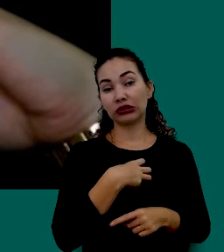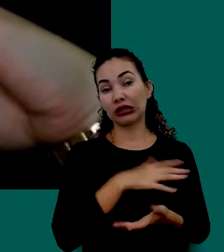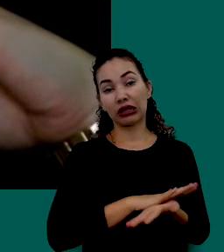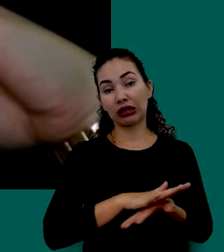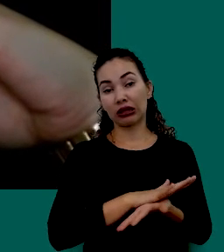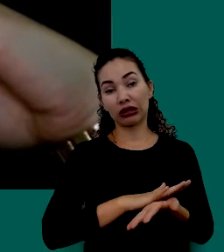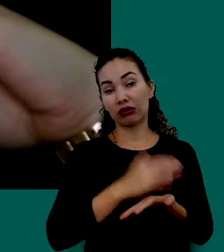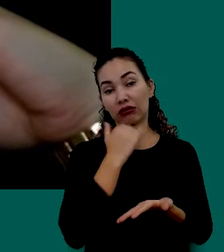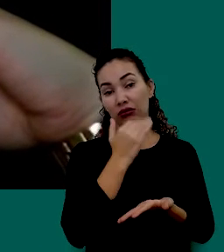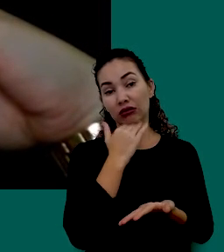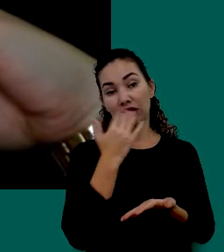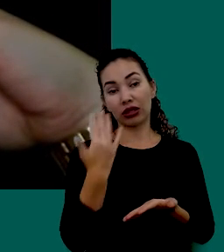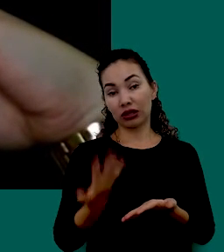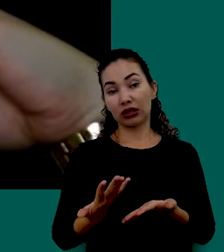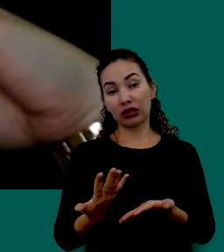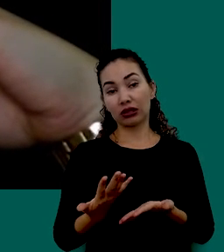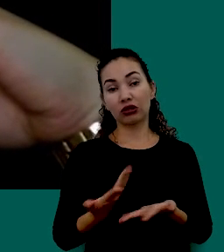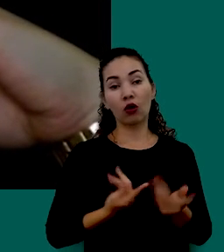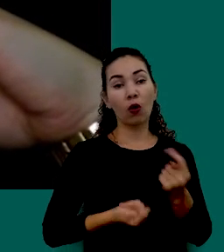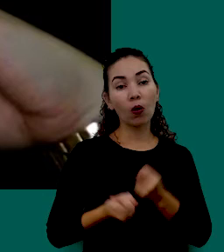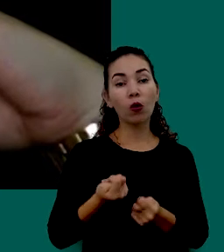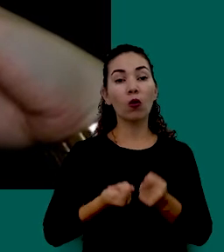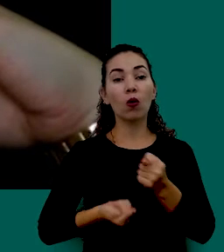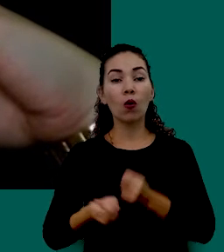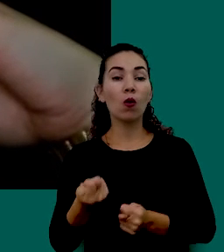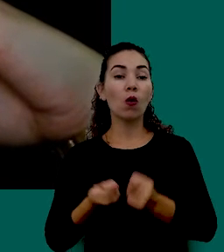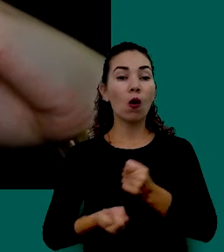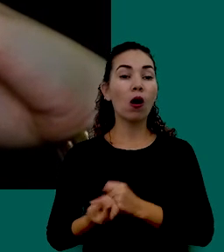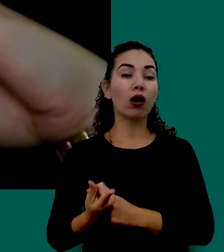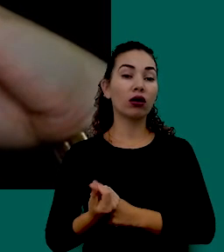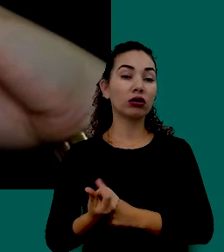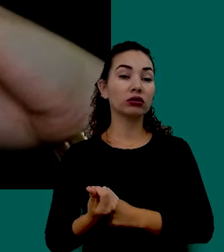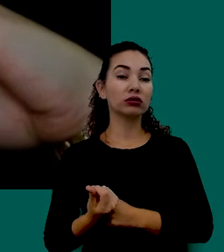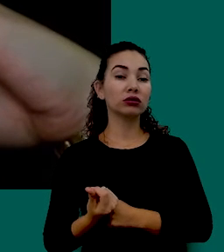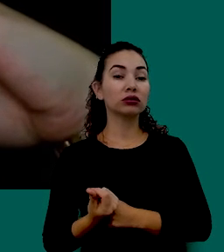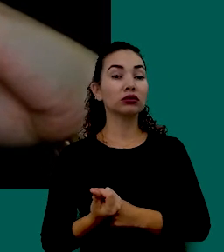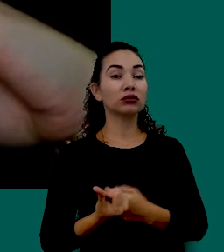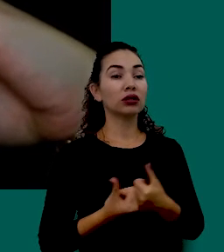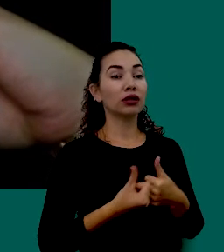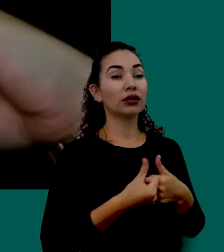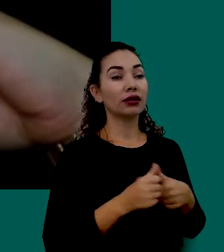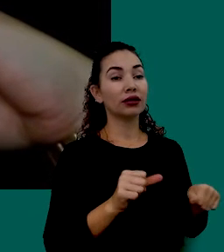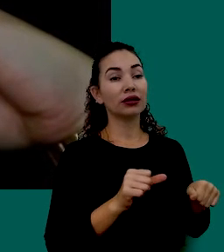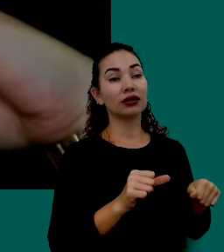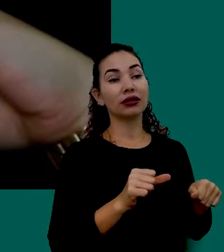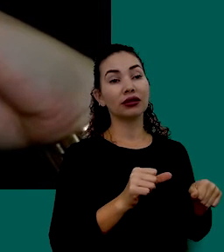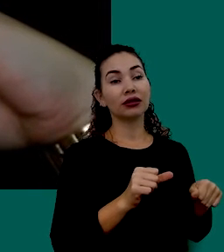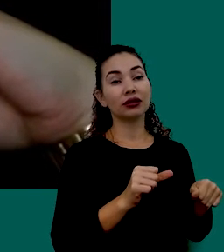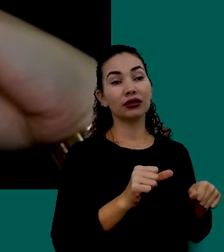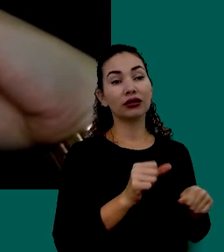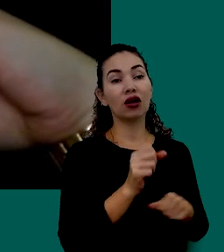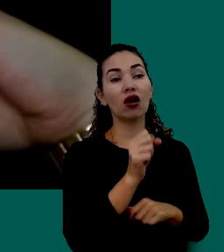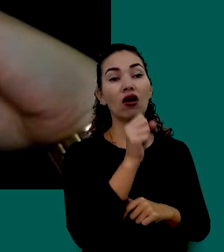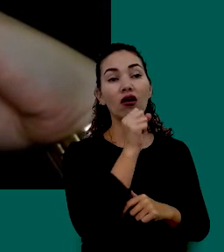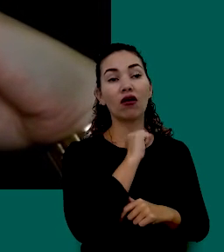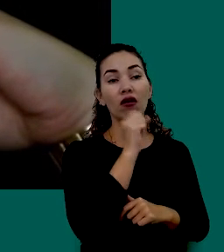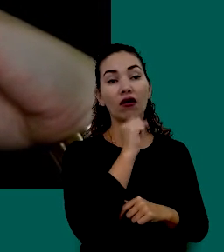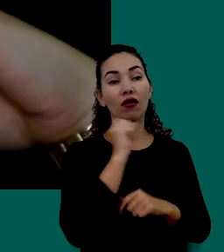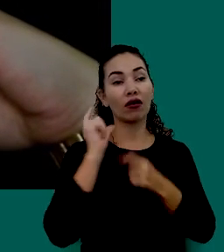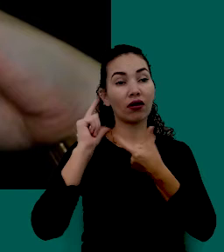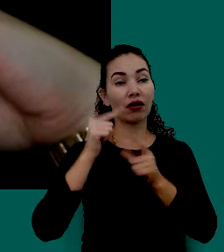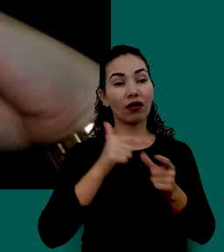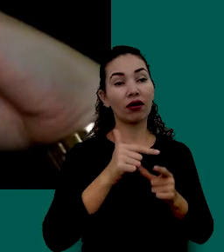Também Controlar O Seu Dinheiro E Deixar Tudo Na Velha E Tradicional